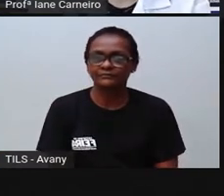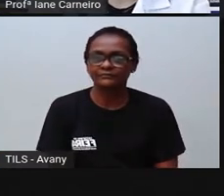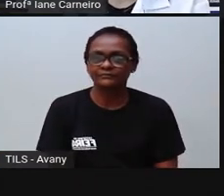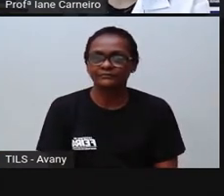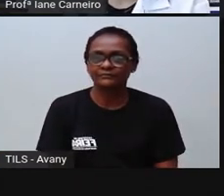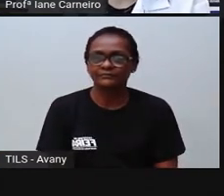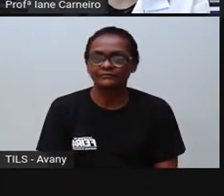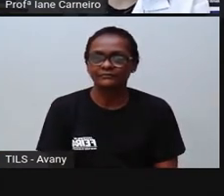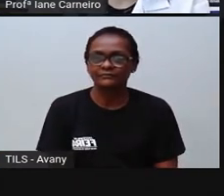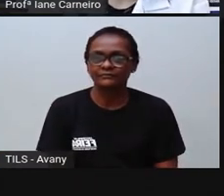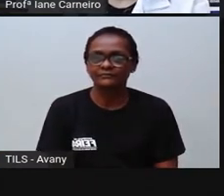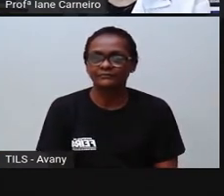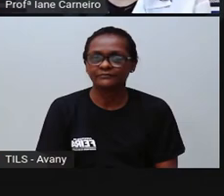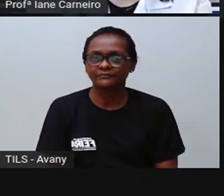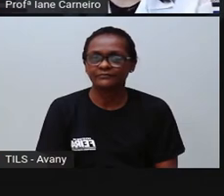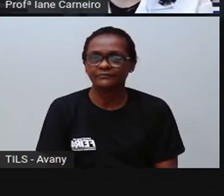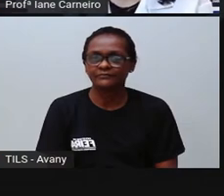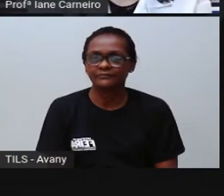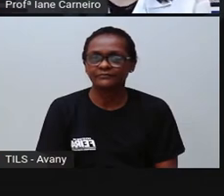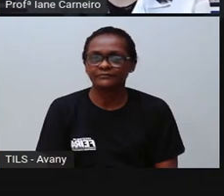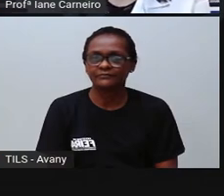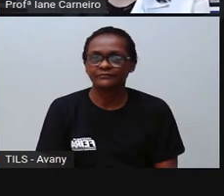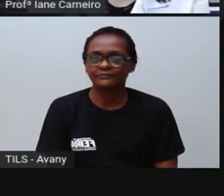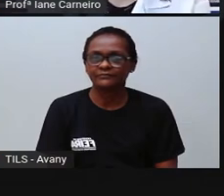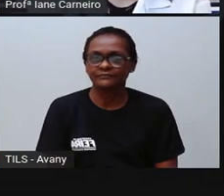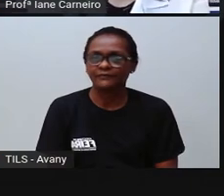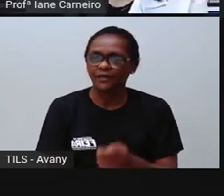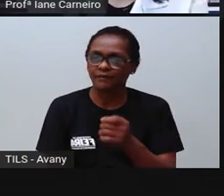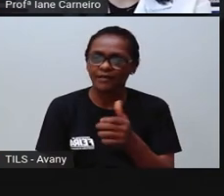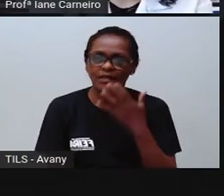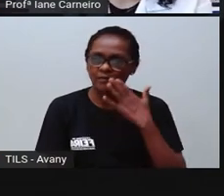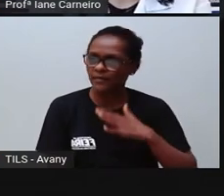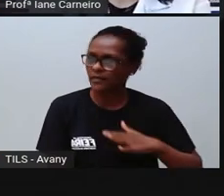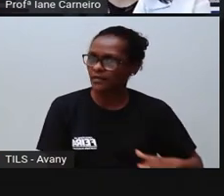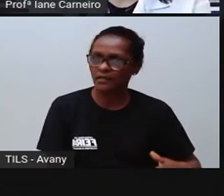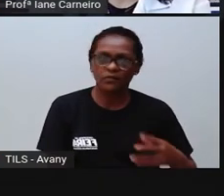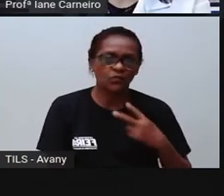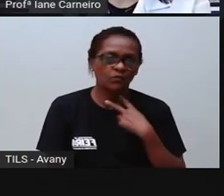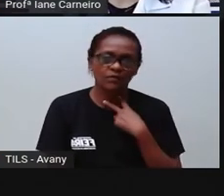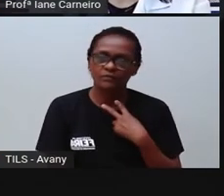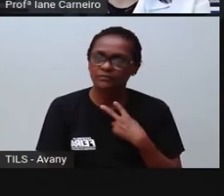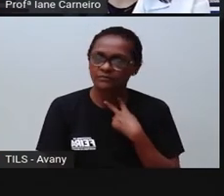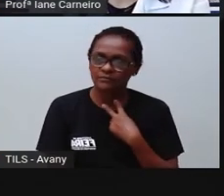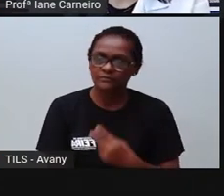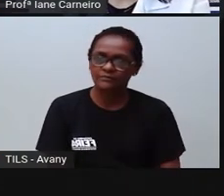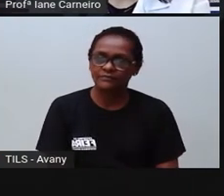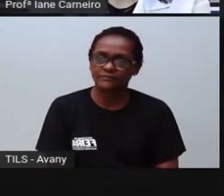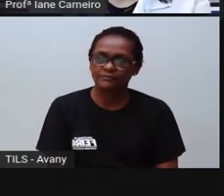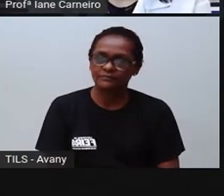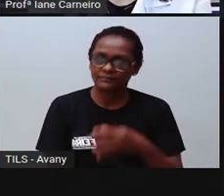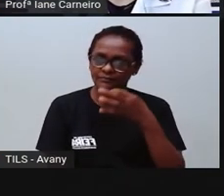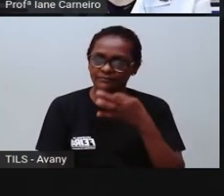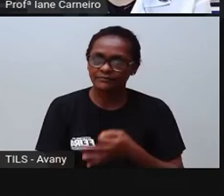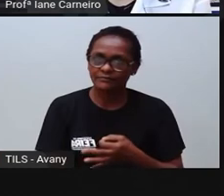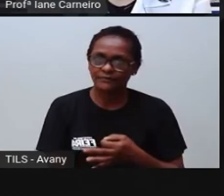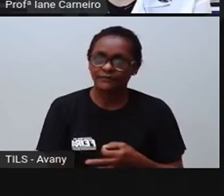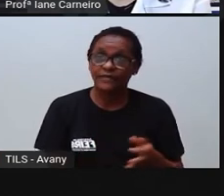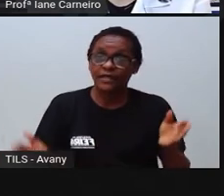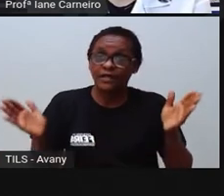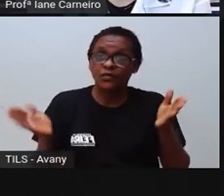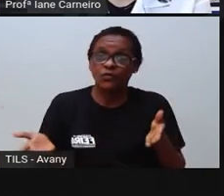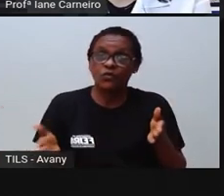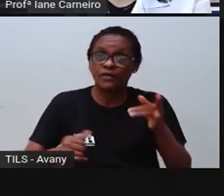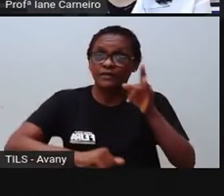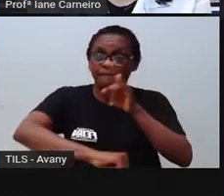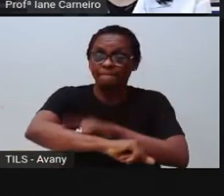né, esses objetos não podem ficar próximos, né, crianças não podem pegar esses objetos, tá certo? Agora a gente vai falar